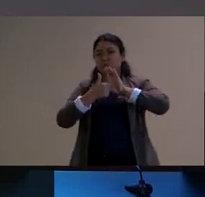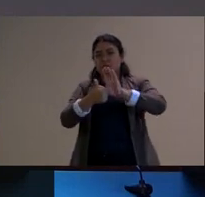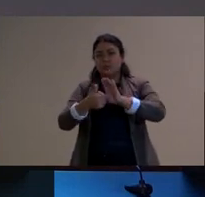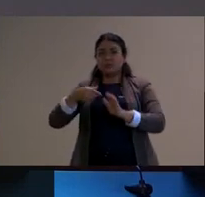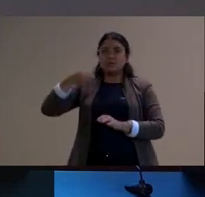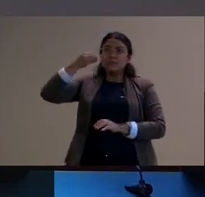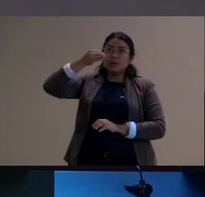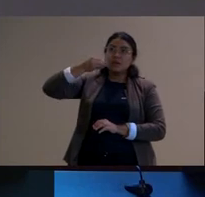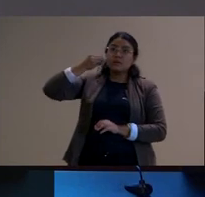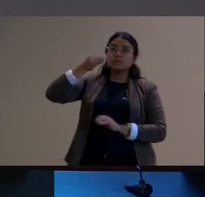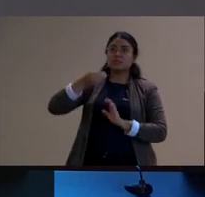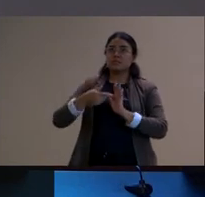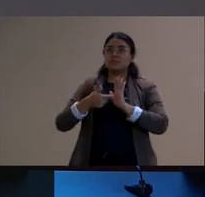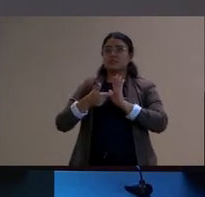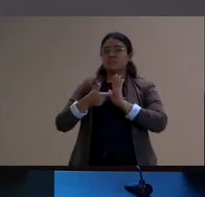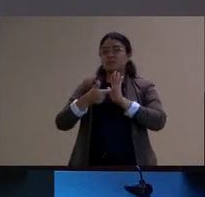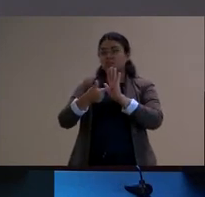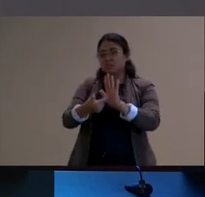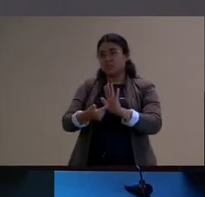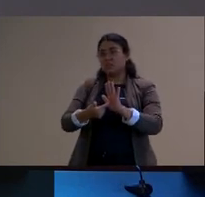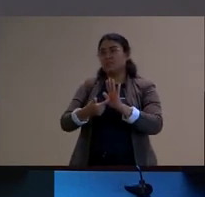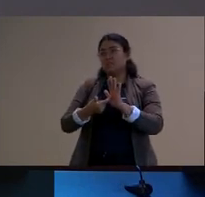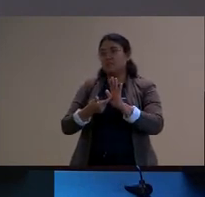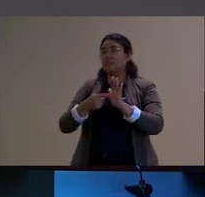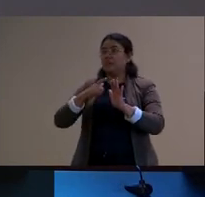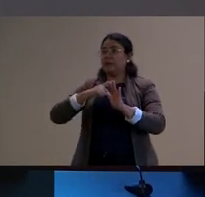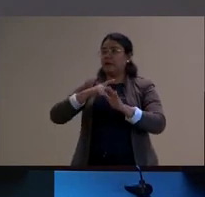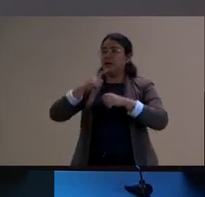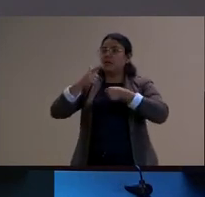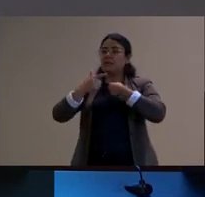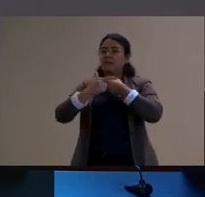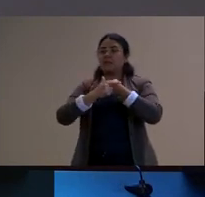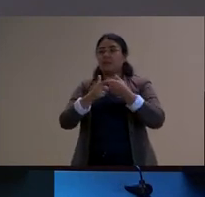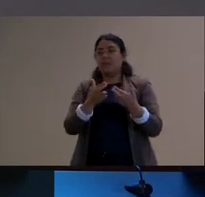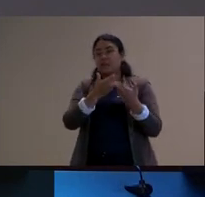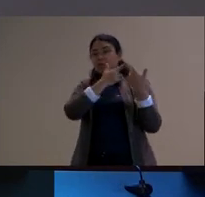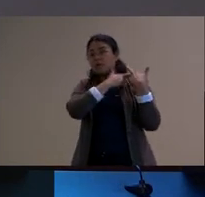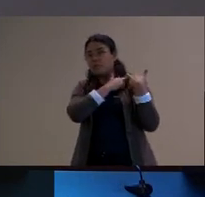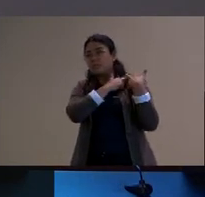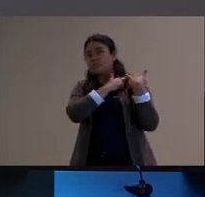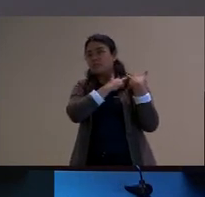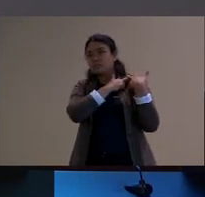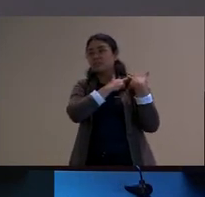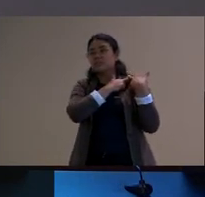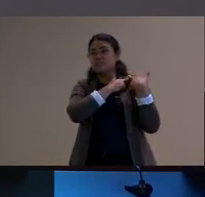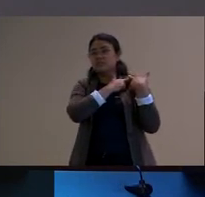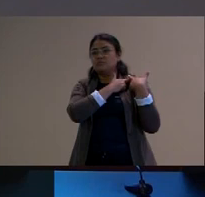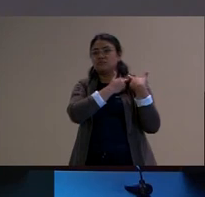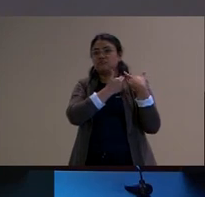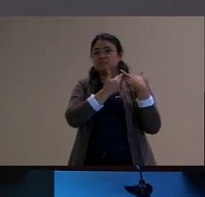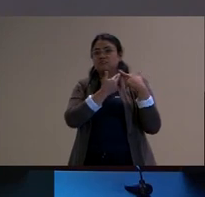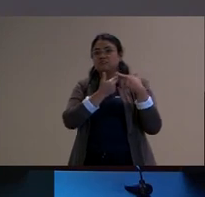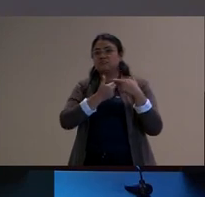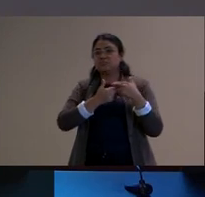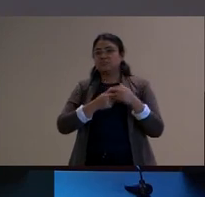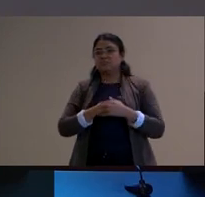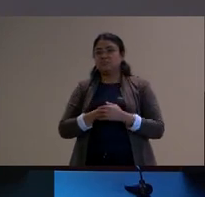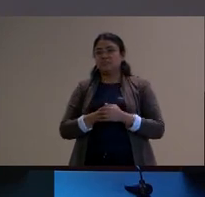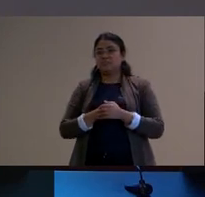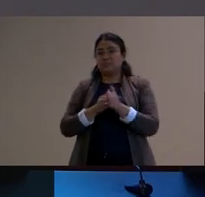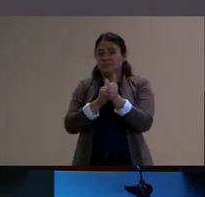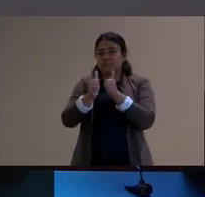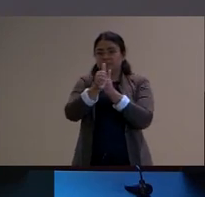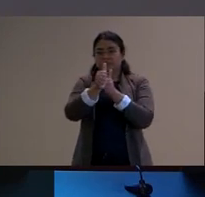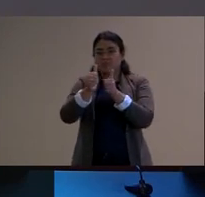vai vai ter um papel relegado a segundo plano com a ascensão da